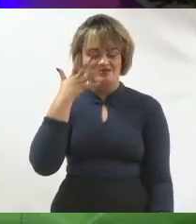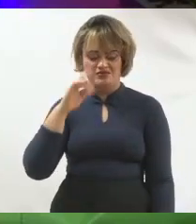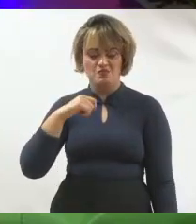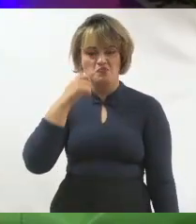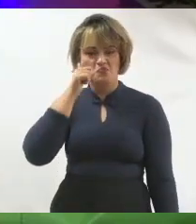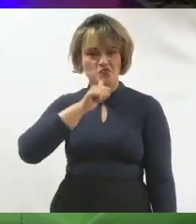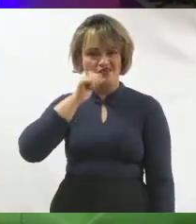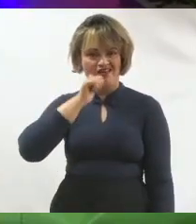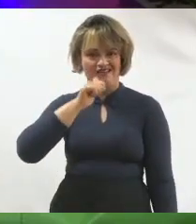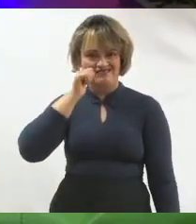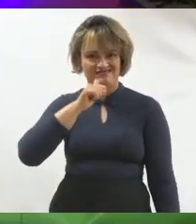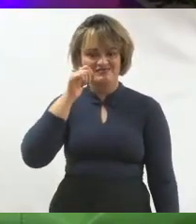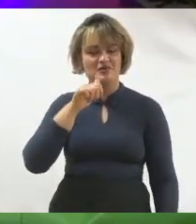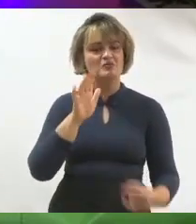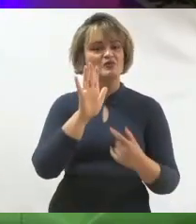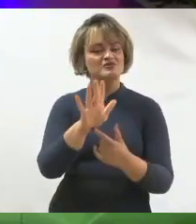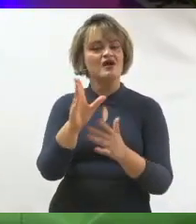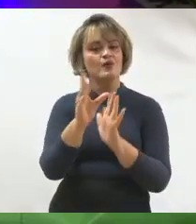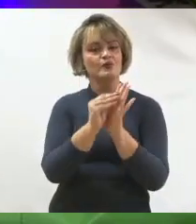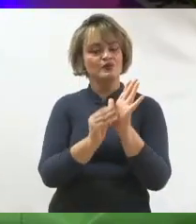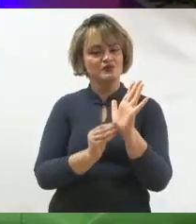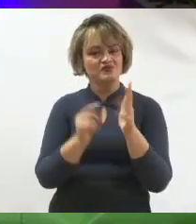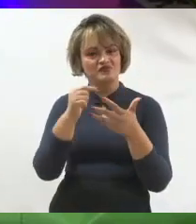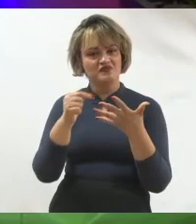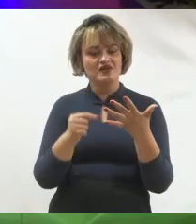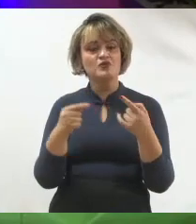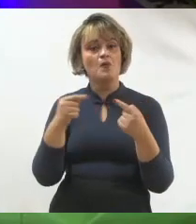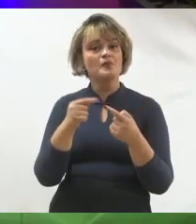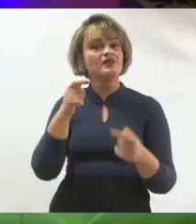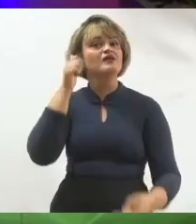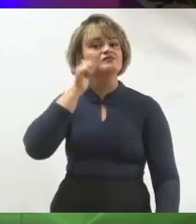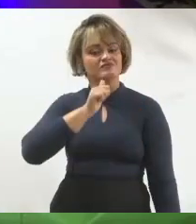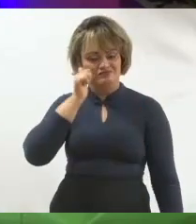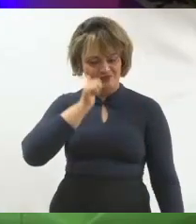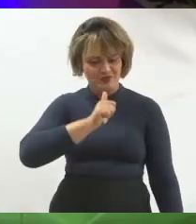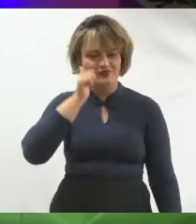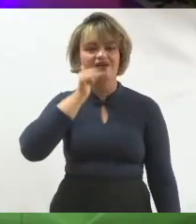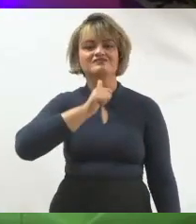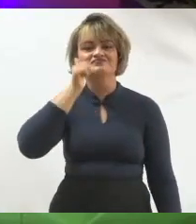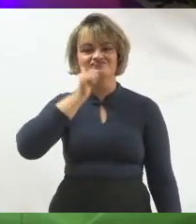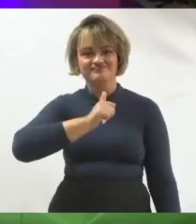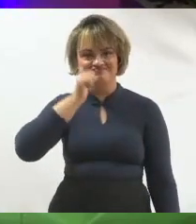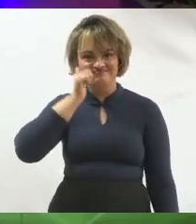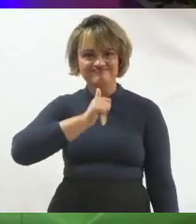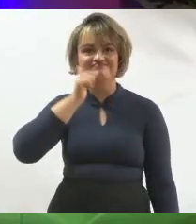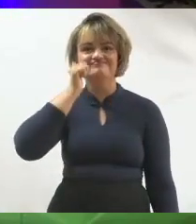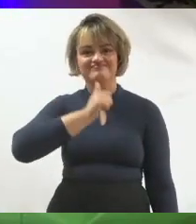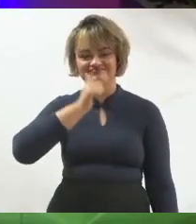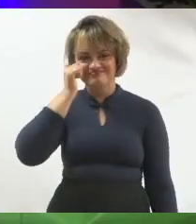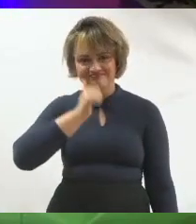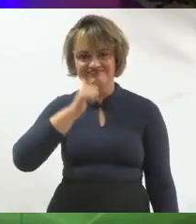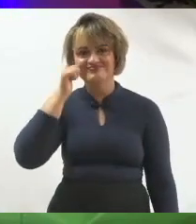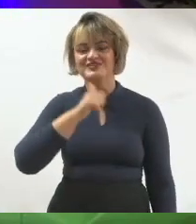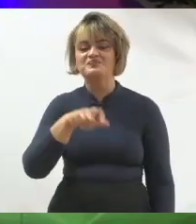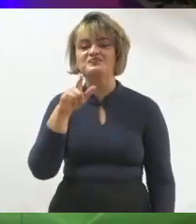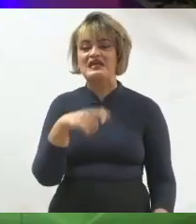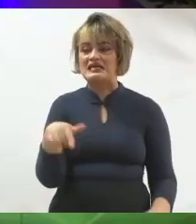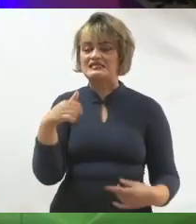Inclusive, pra trazer conteúdos específicos pras nossas pré-candidatas. Esse formato de evento,